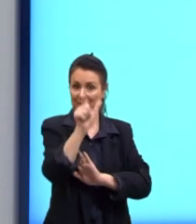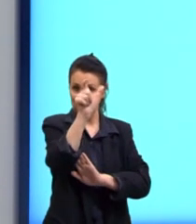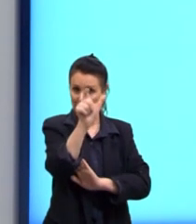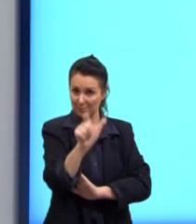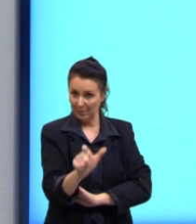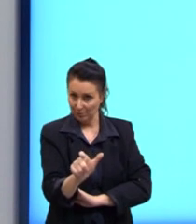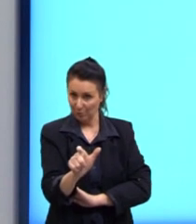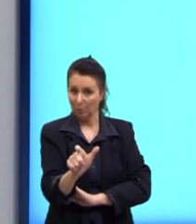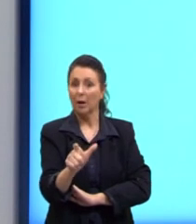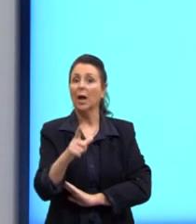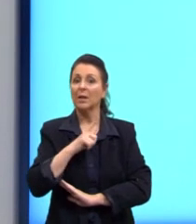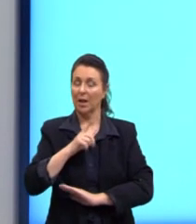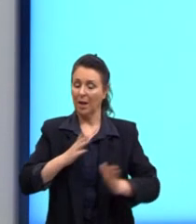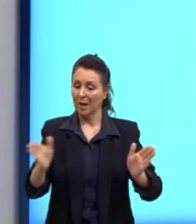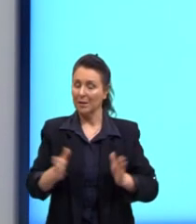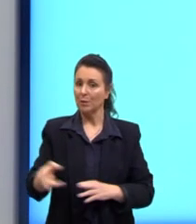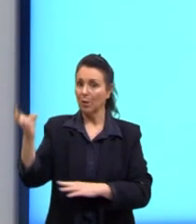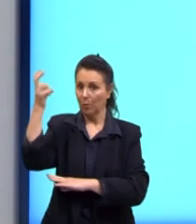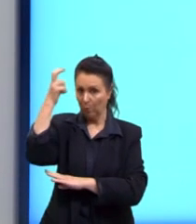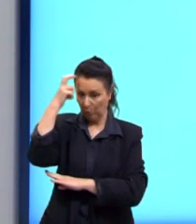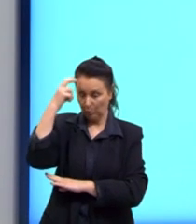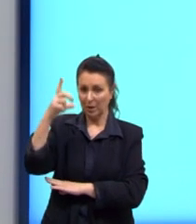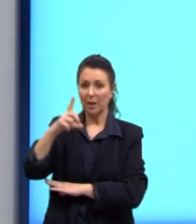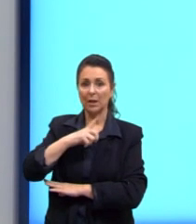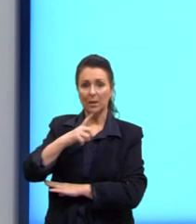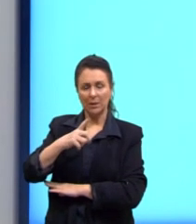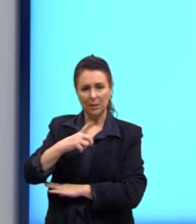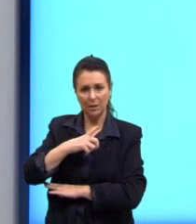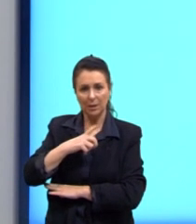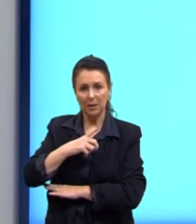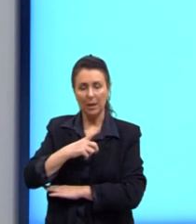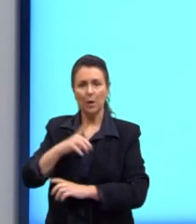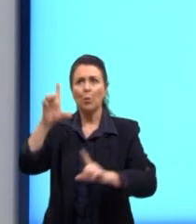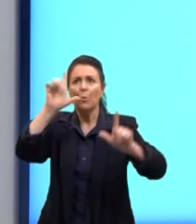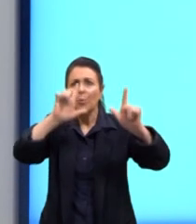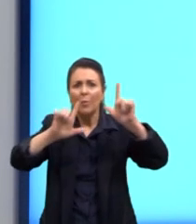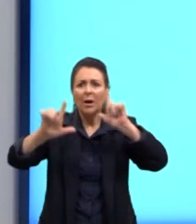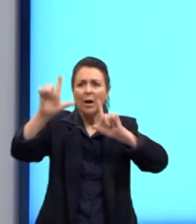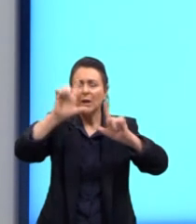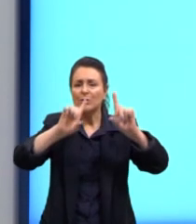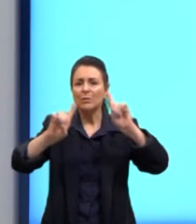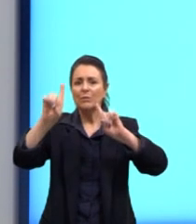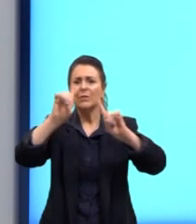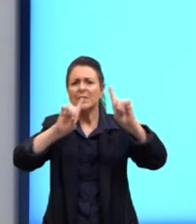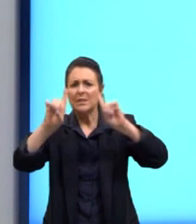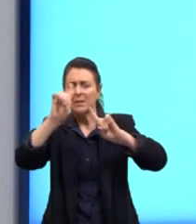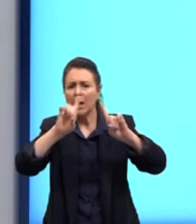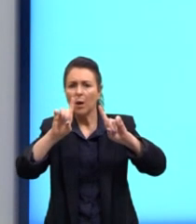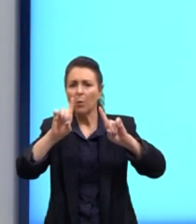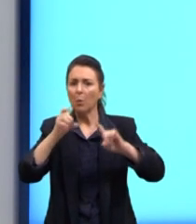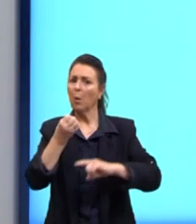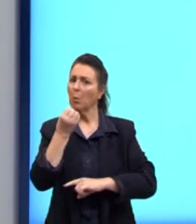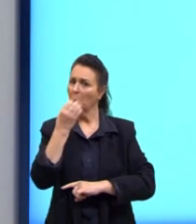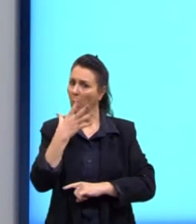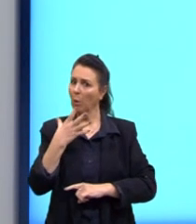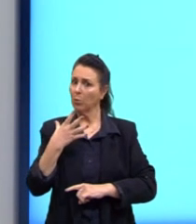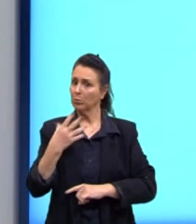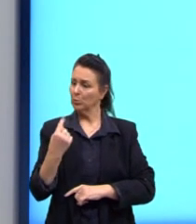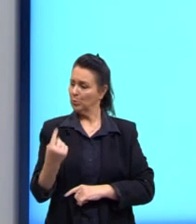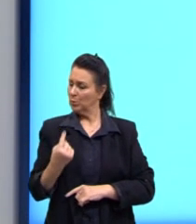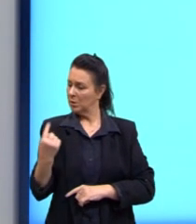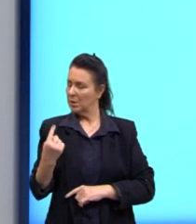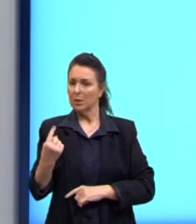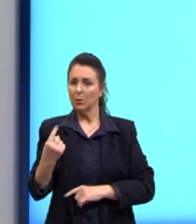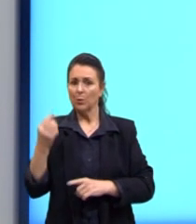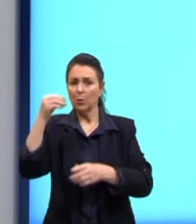além de ter acesso à cultura, terá uma forma de entretenimento que o beneficiará tanto individualmente quanto socialmente,